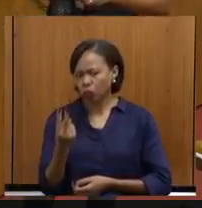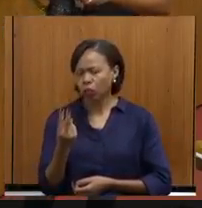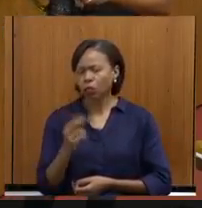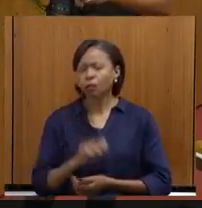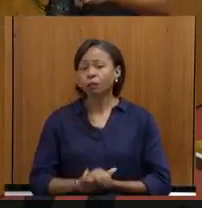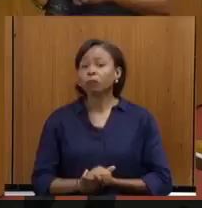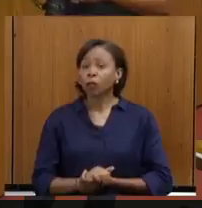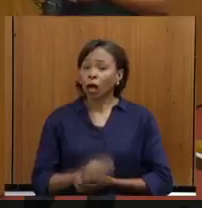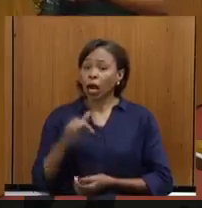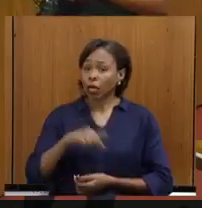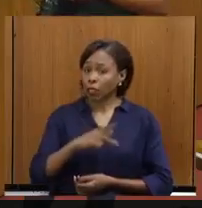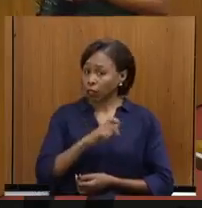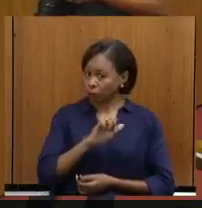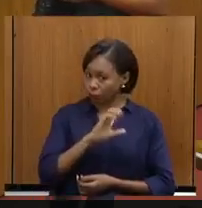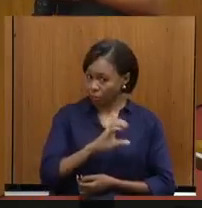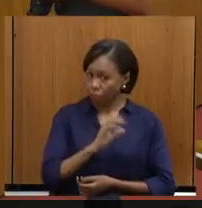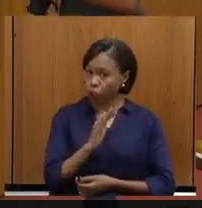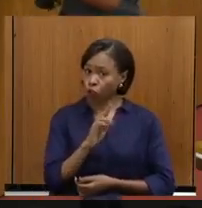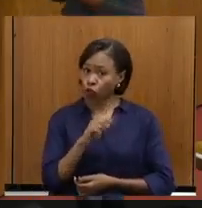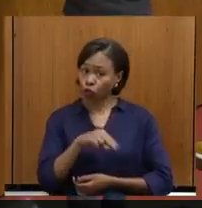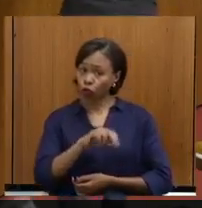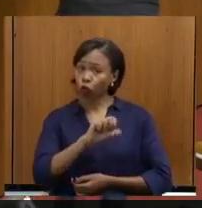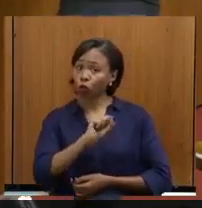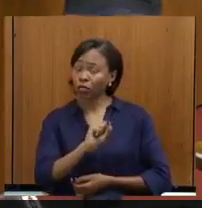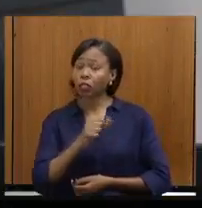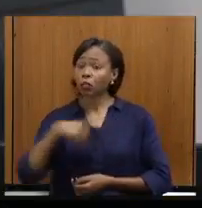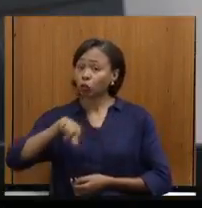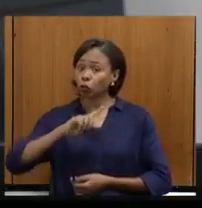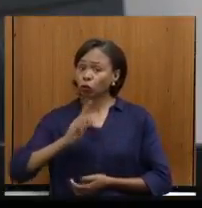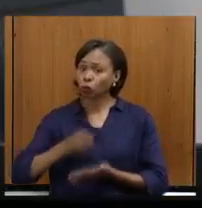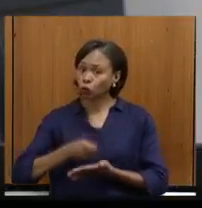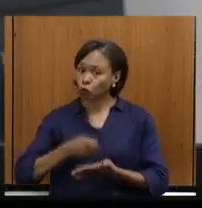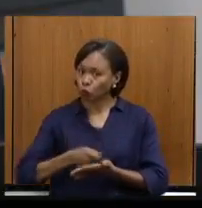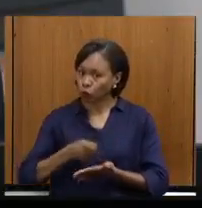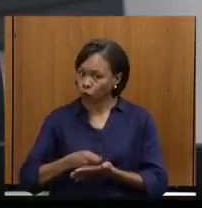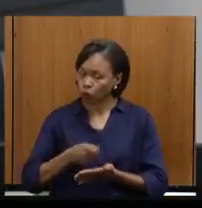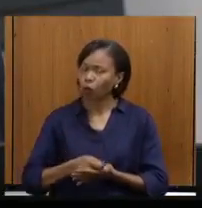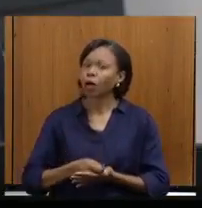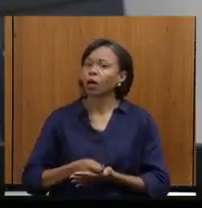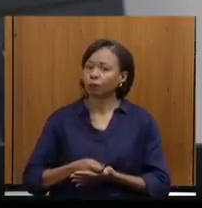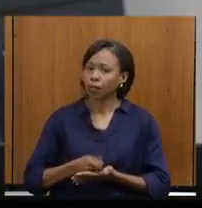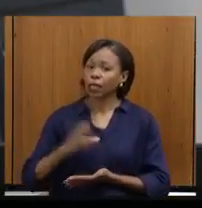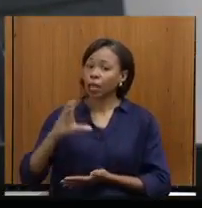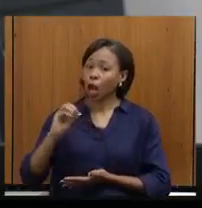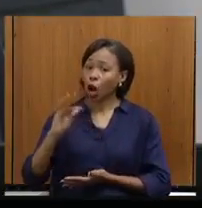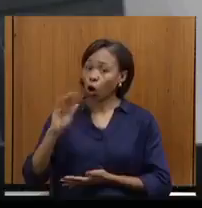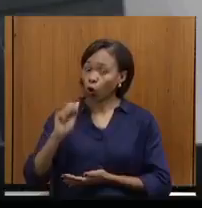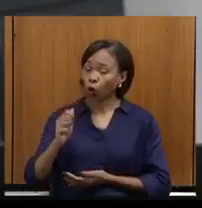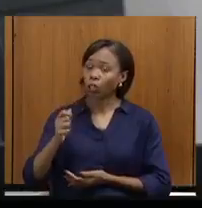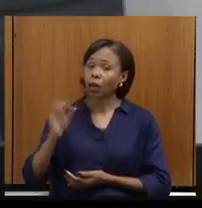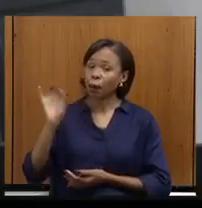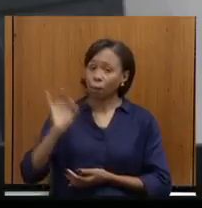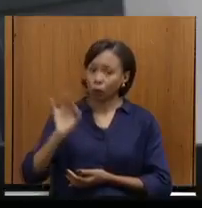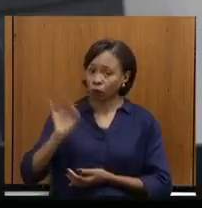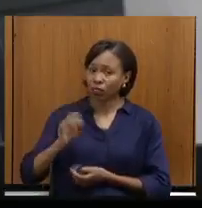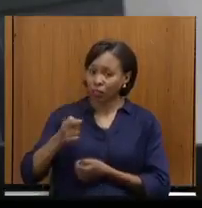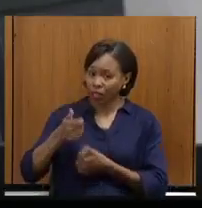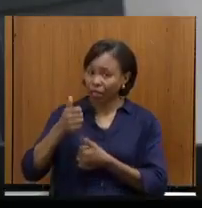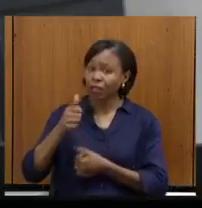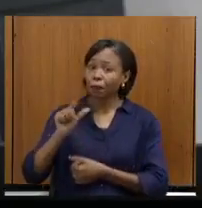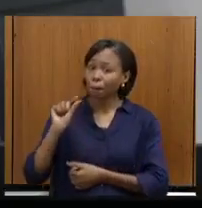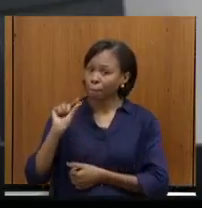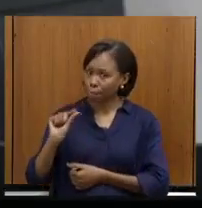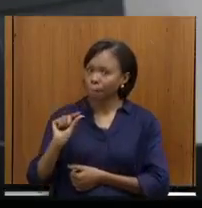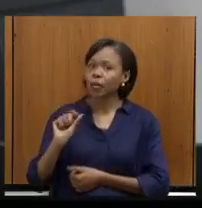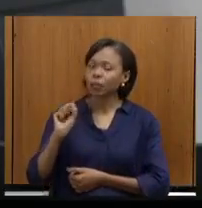vamos aí continuar cobrando essa cota mínima de todos os jeitos. Vamos cobrar, vamos continuar cobrando, estamos sempre empenhados nisso.